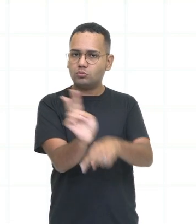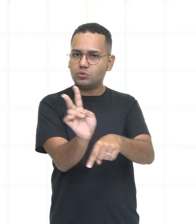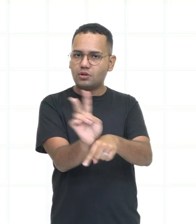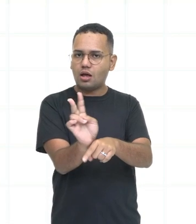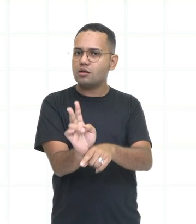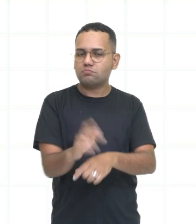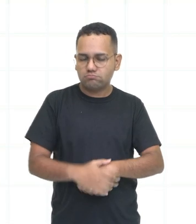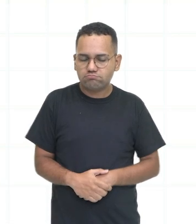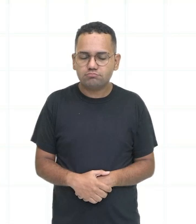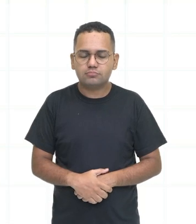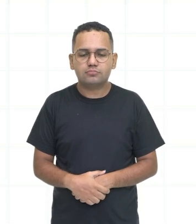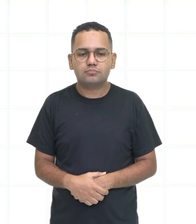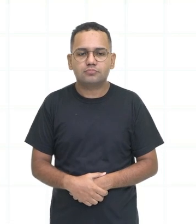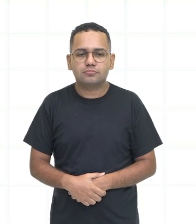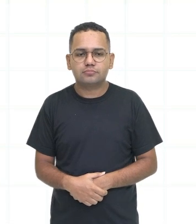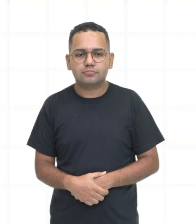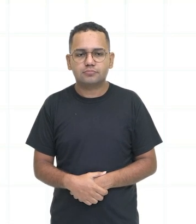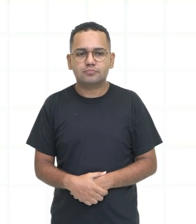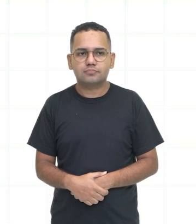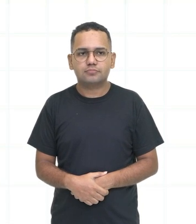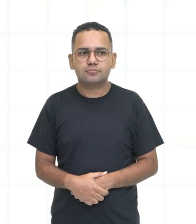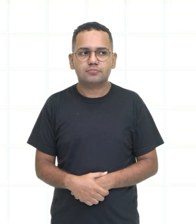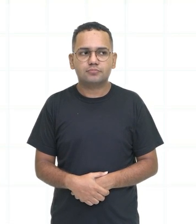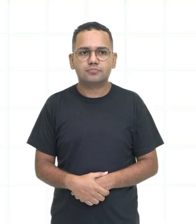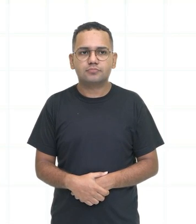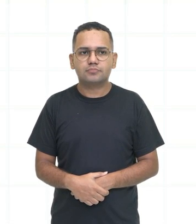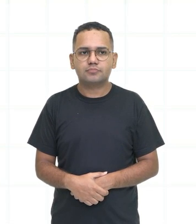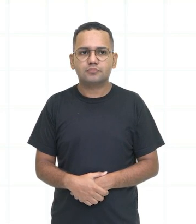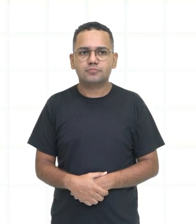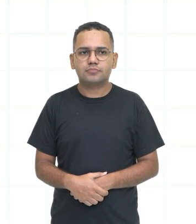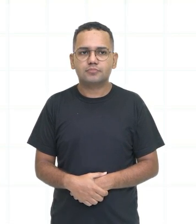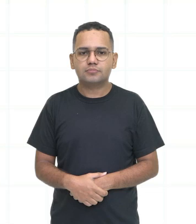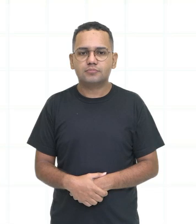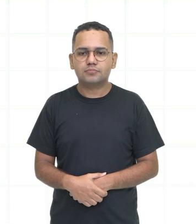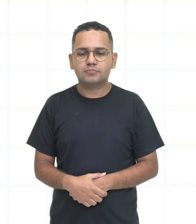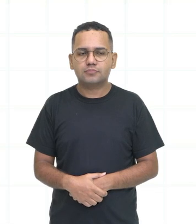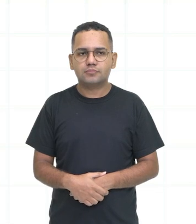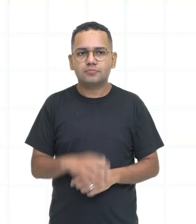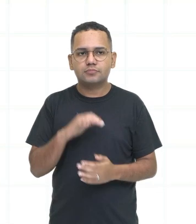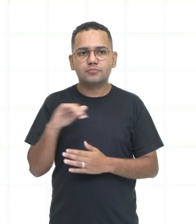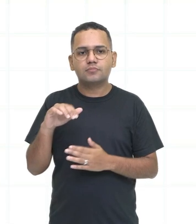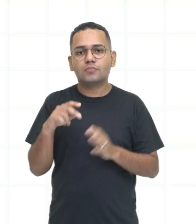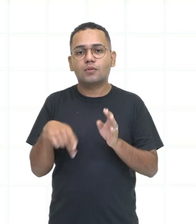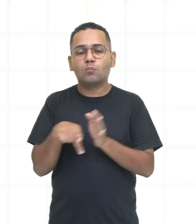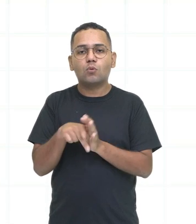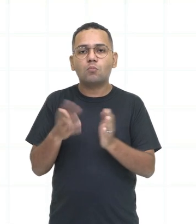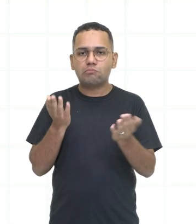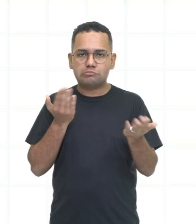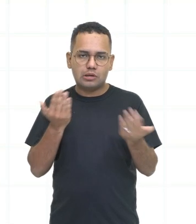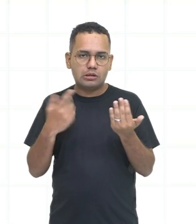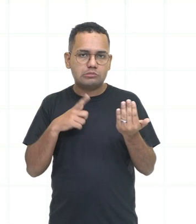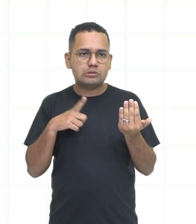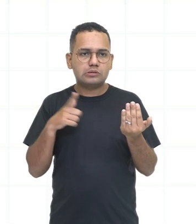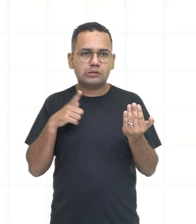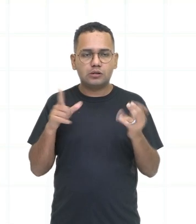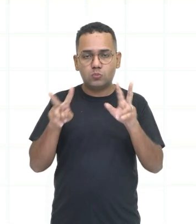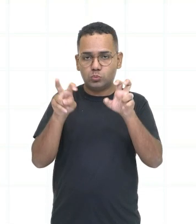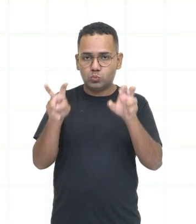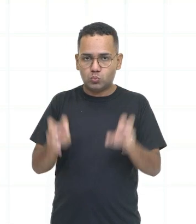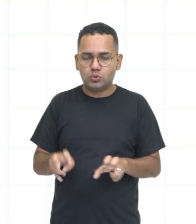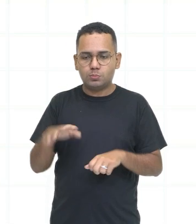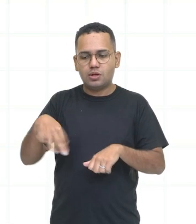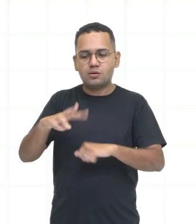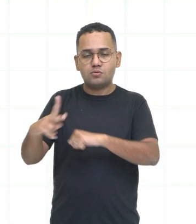cuidem-se, tá certo? Então, esse é o que o nosso diálogo que trouxe a presença aí, né? Dos pronomes